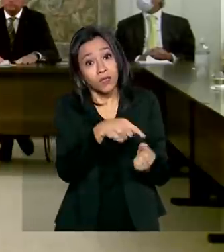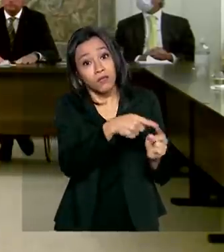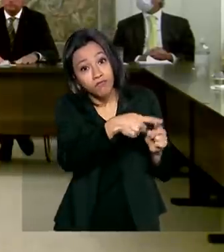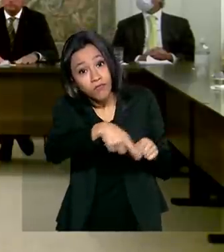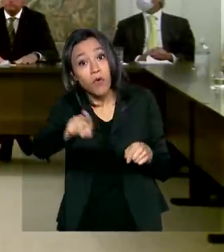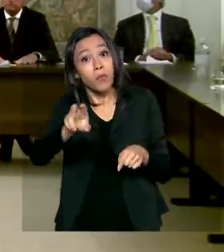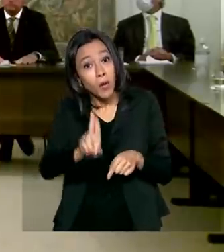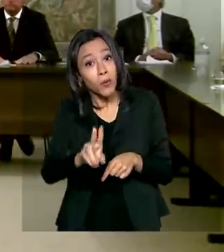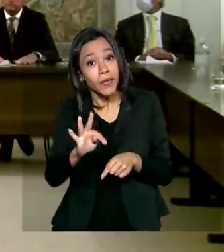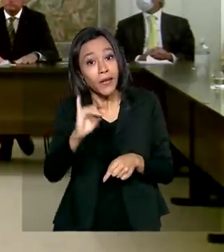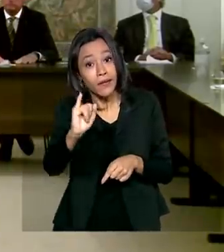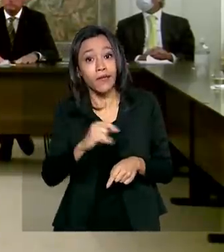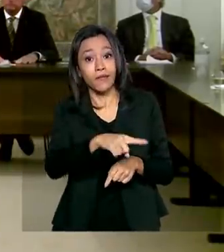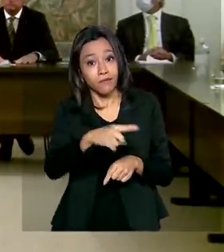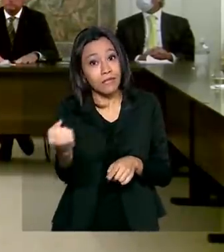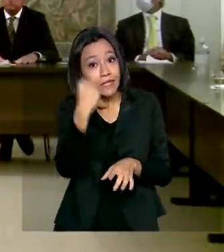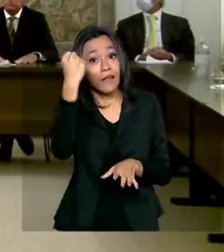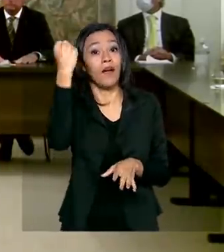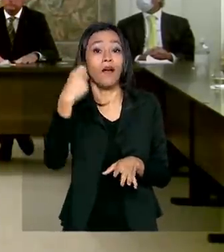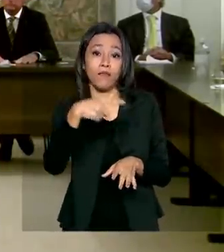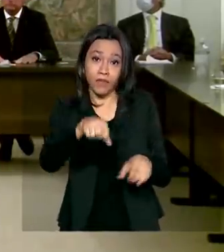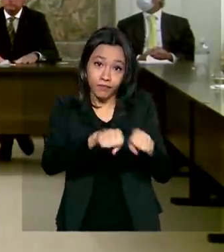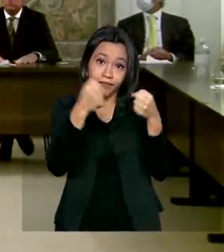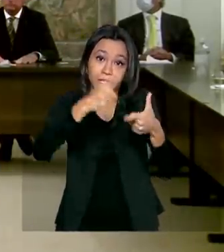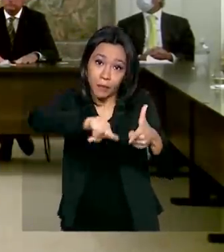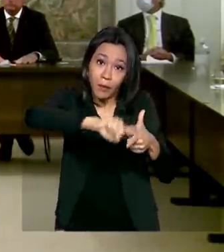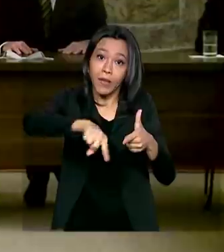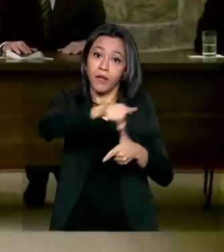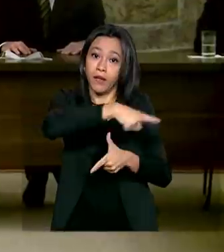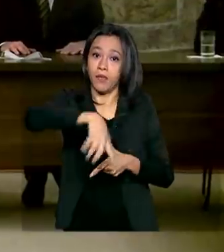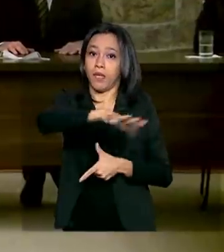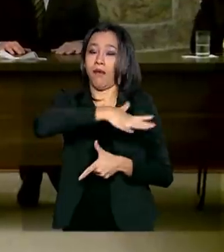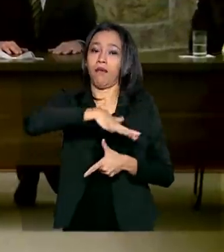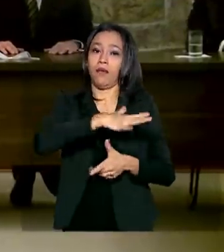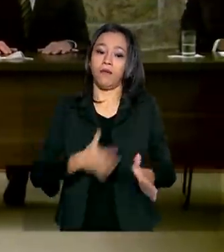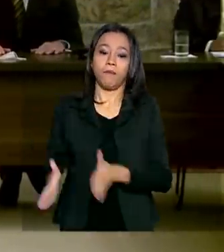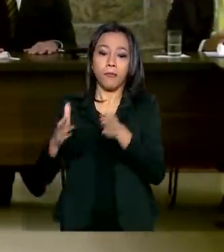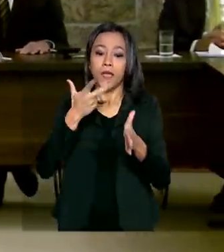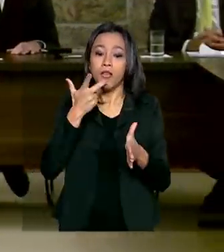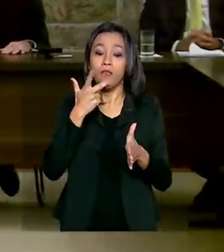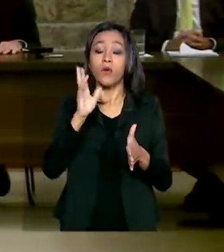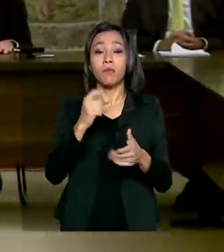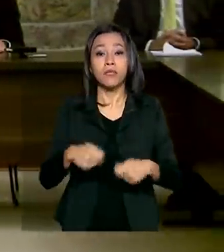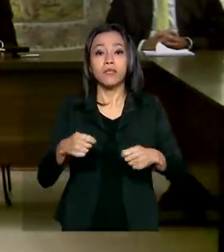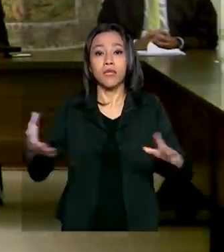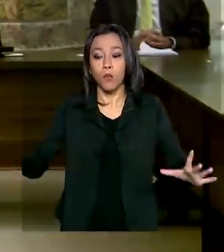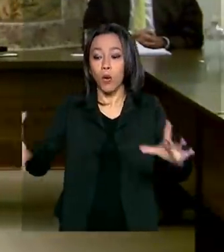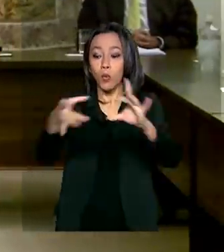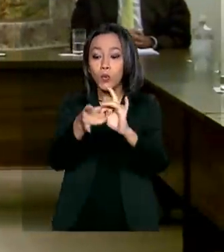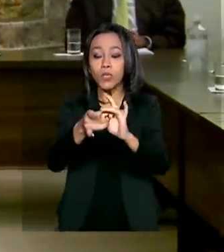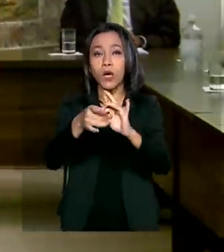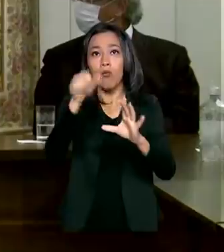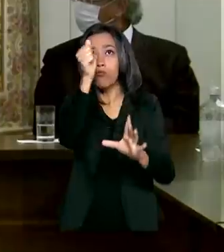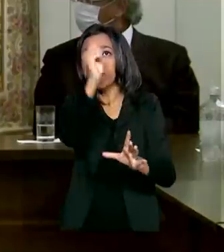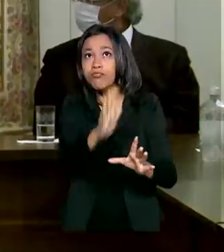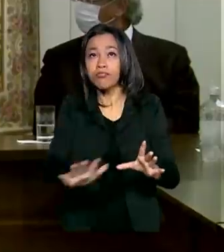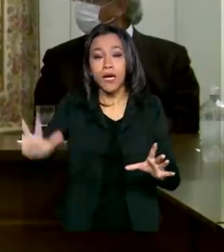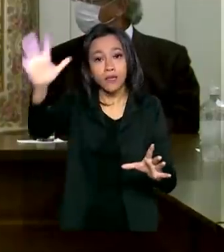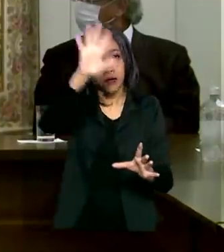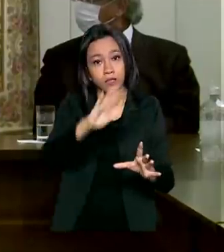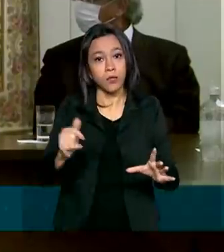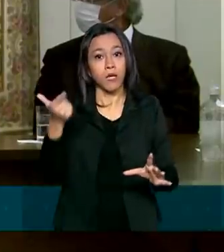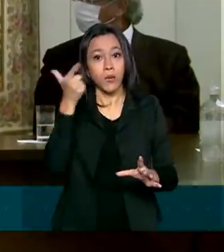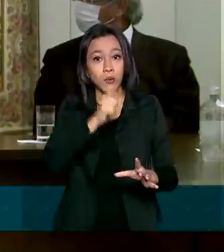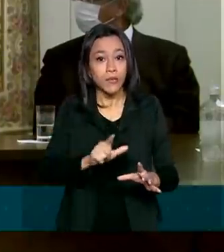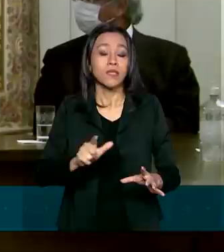O presidente do STF escutou as reivindicações de empresários e do governo e defendeu uma união nacional para enfrentar a crise. Então, essa